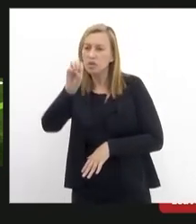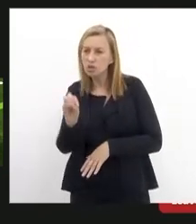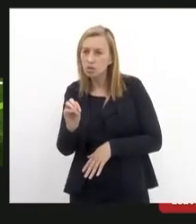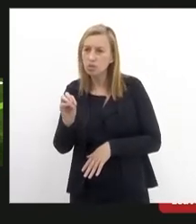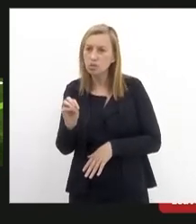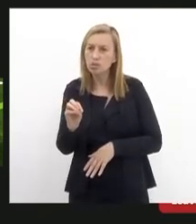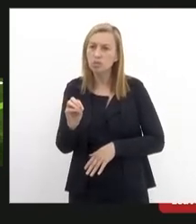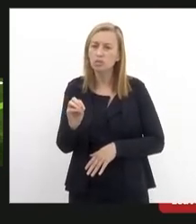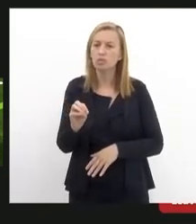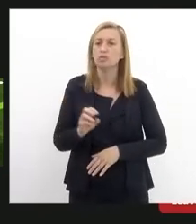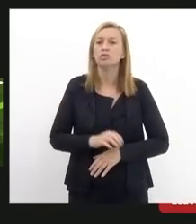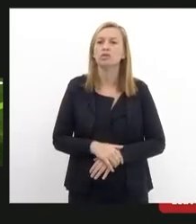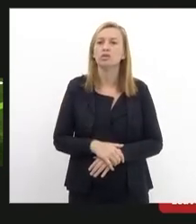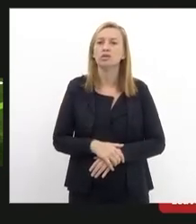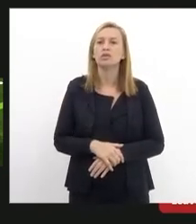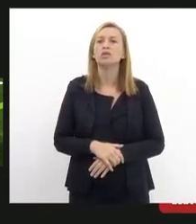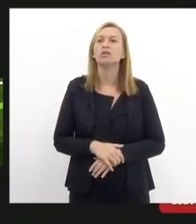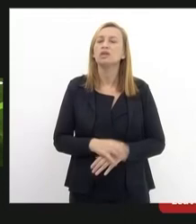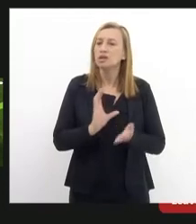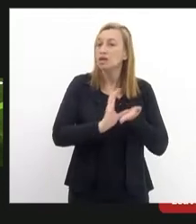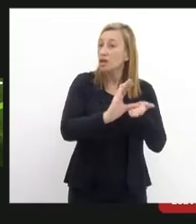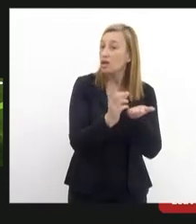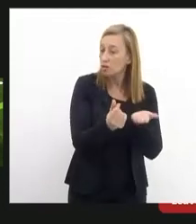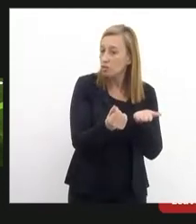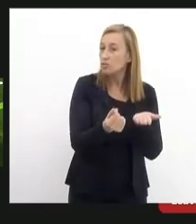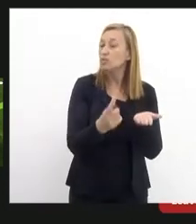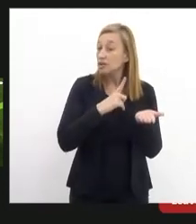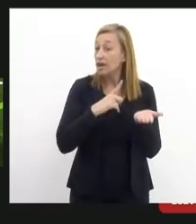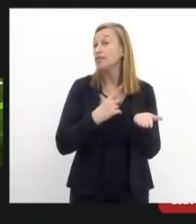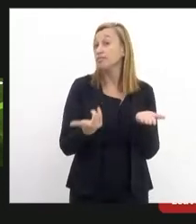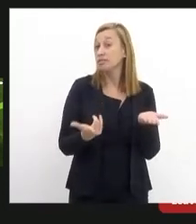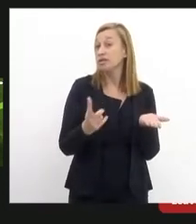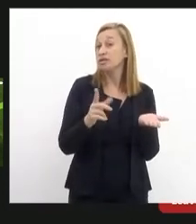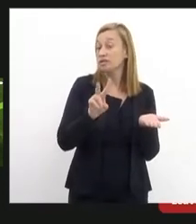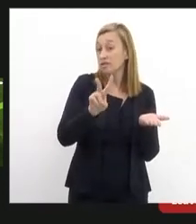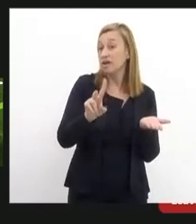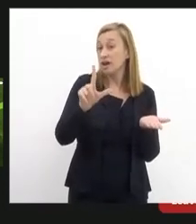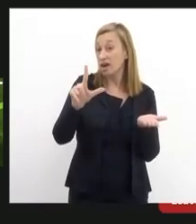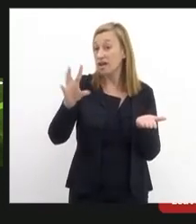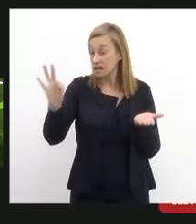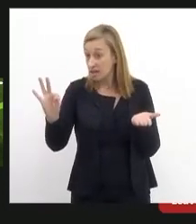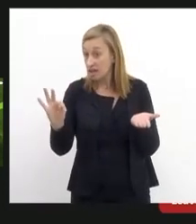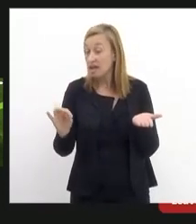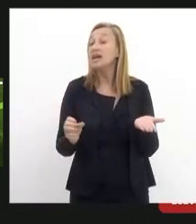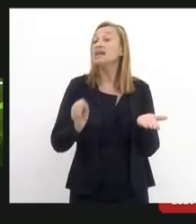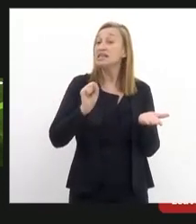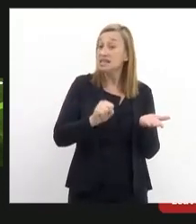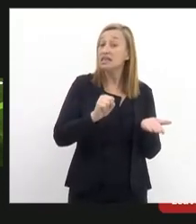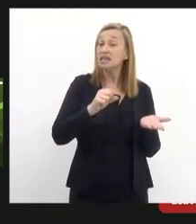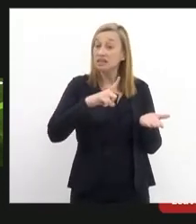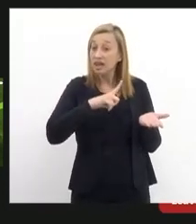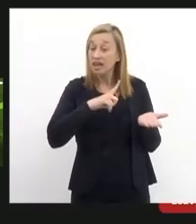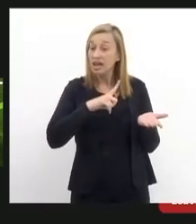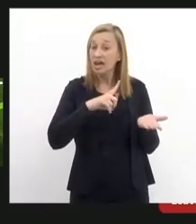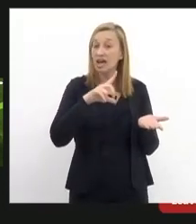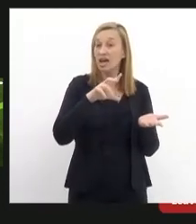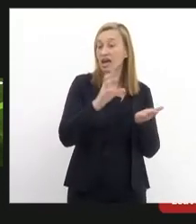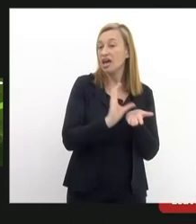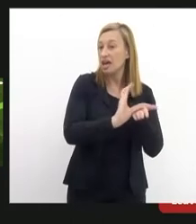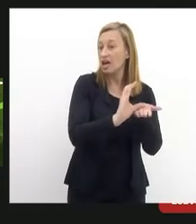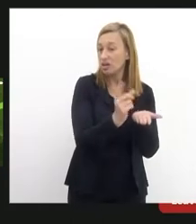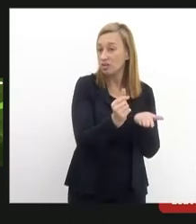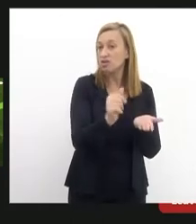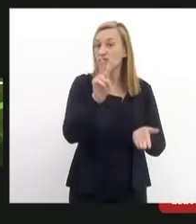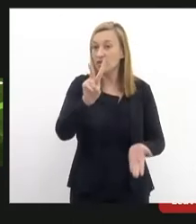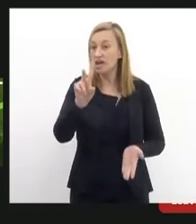VLT e tem recurso para ampliar o VLT vejam se há recurso para ampliar o VLT se há